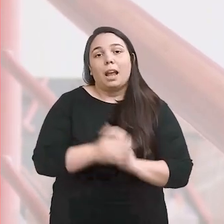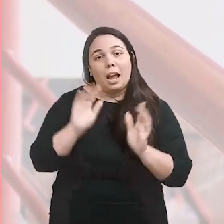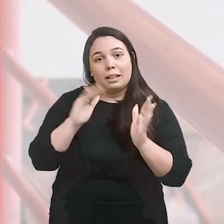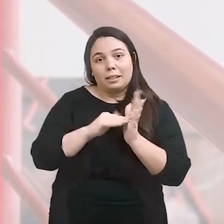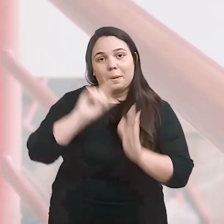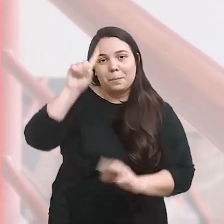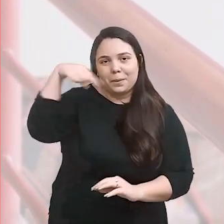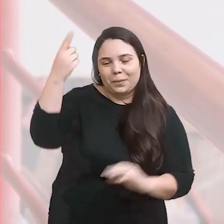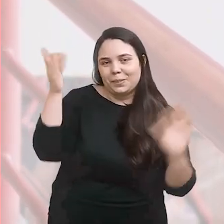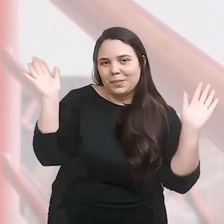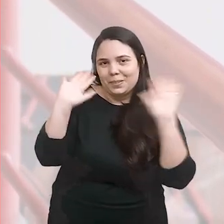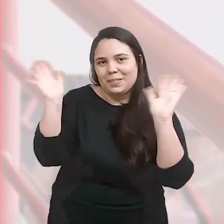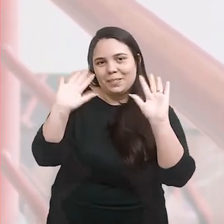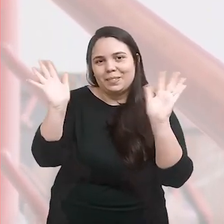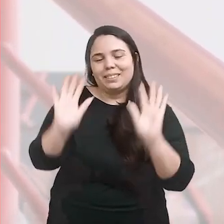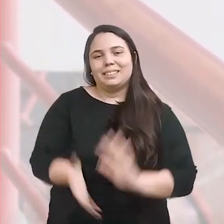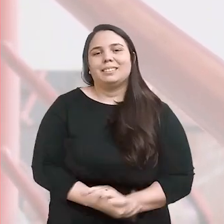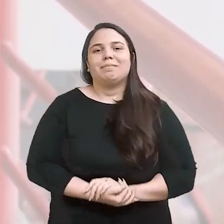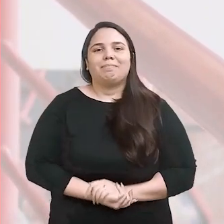Forma S. Até a próxima. Tchau, tchau.